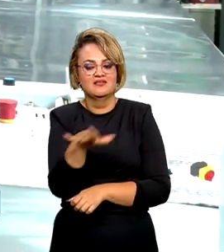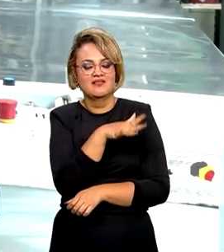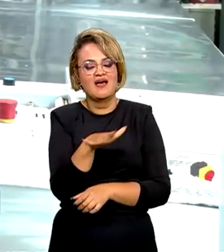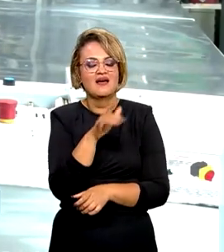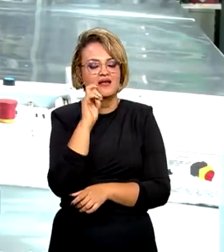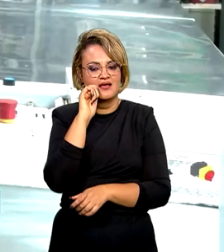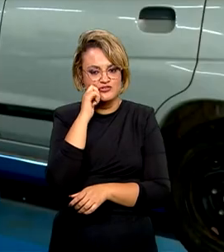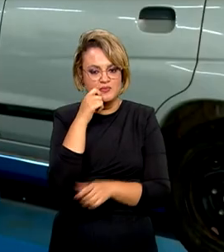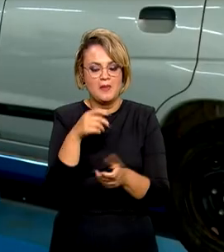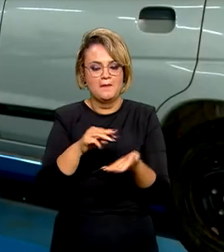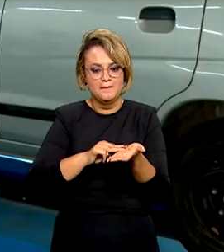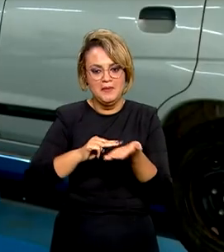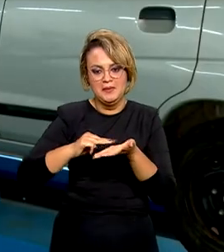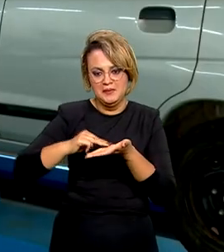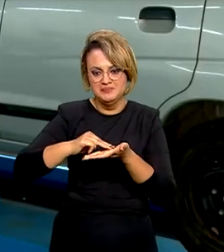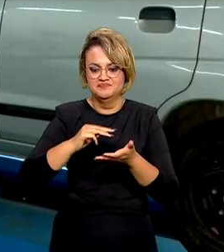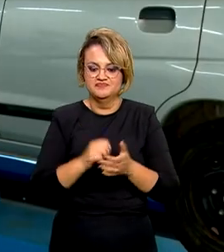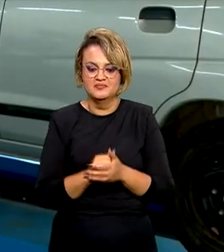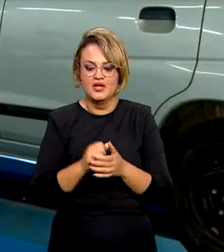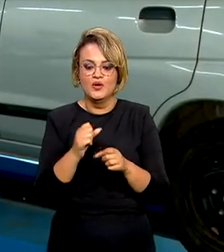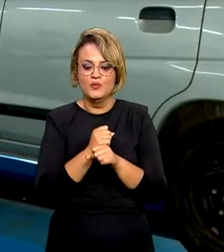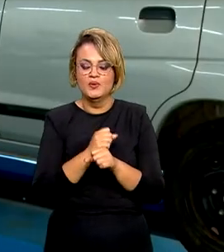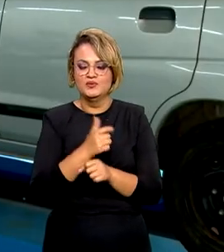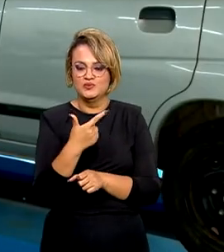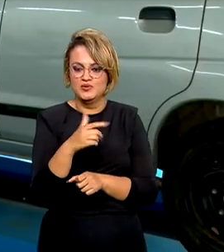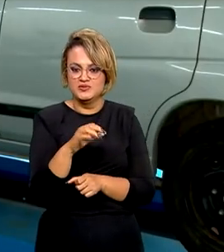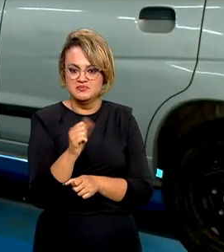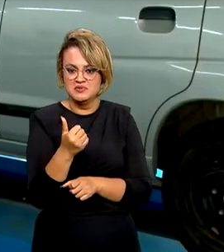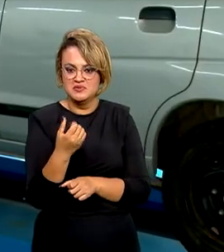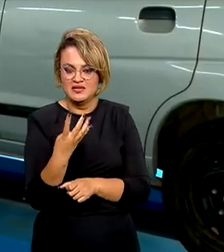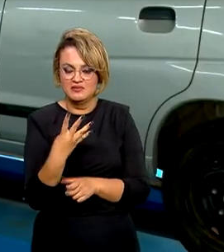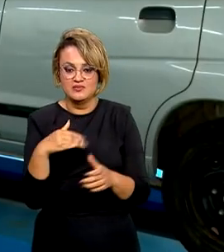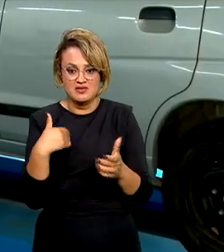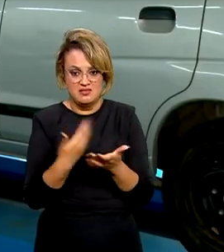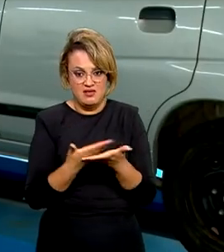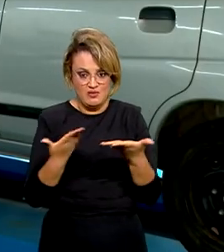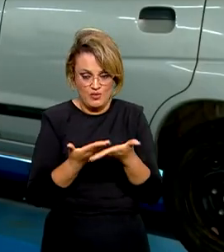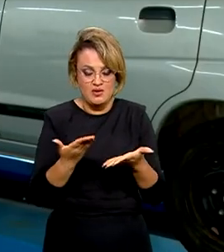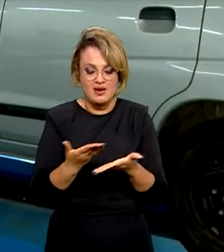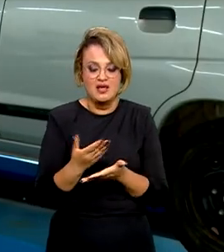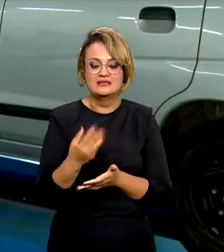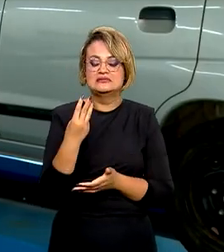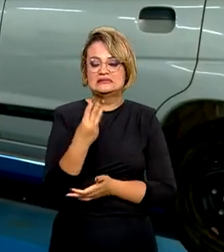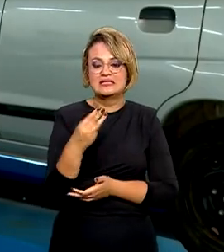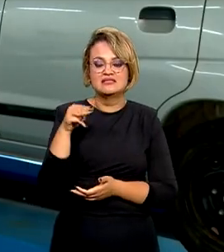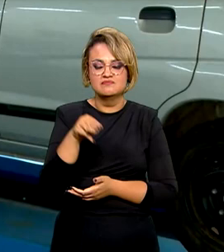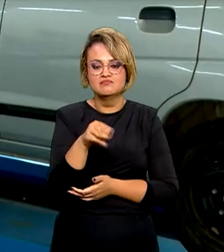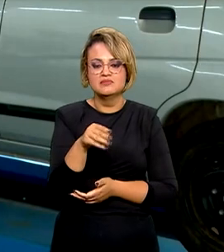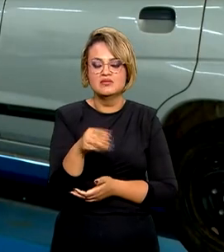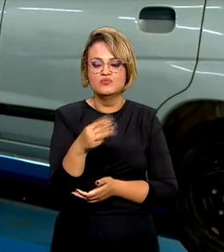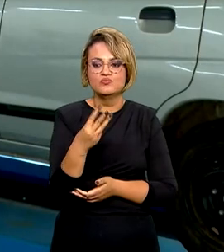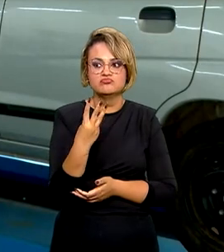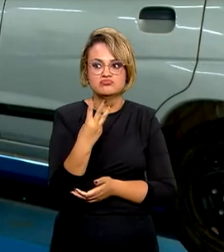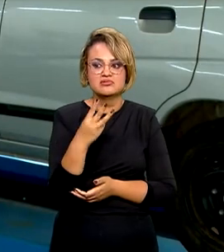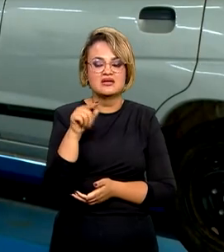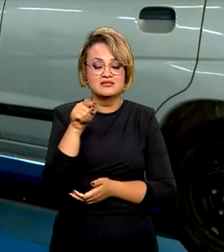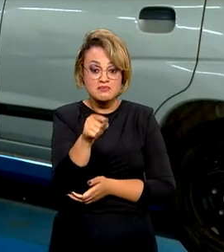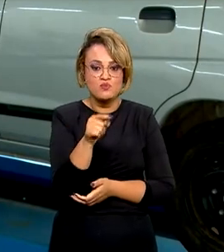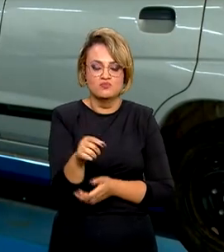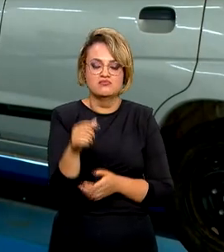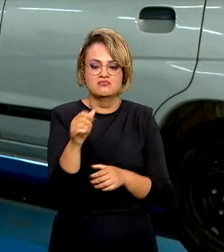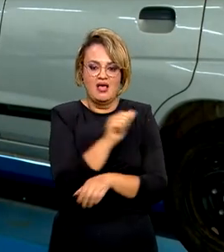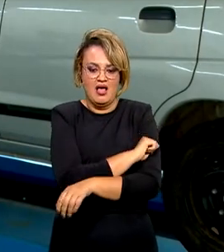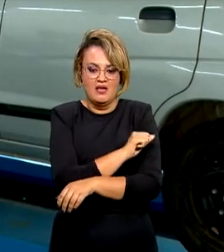padaria e pastelaria. De 2014 para cá, quase 3 mil alunos já passaram pelos cursos aqui do Centro de